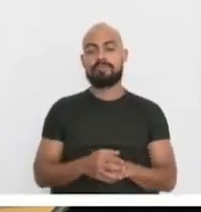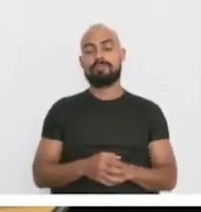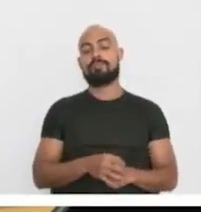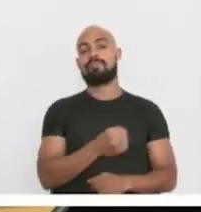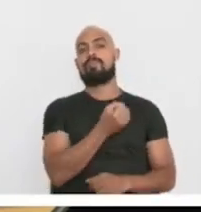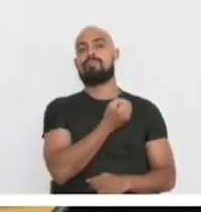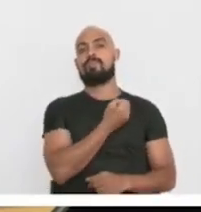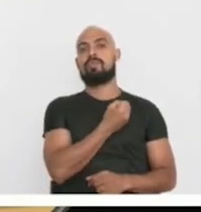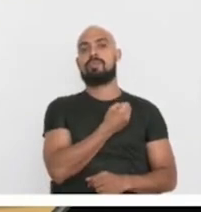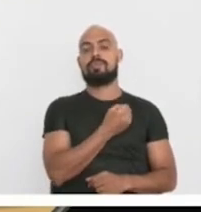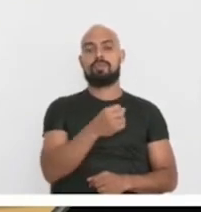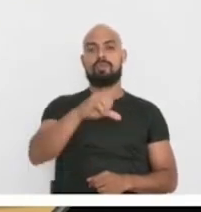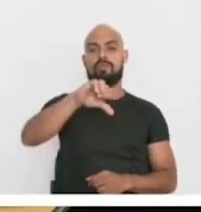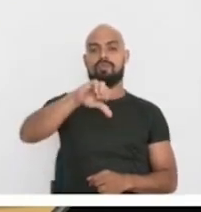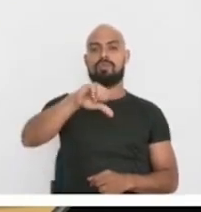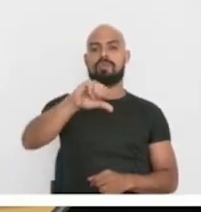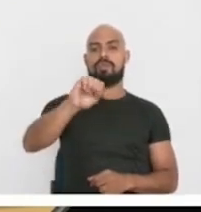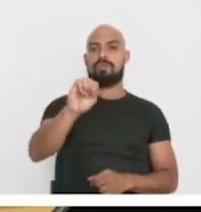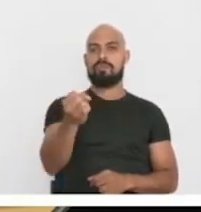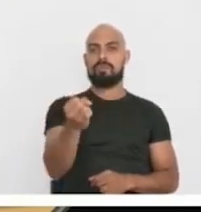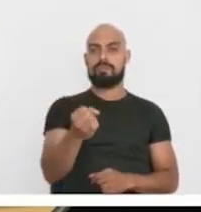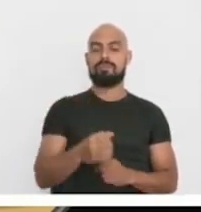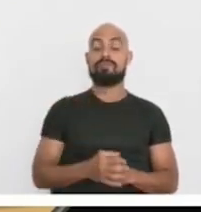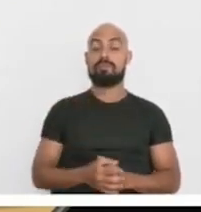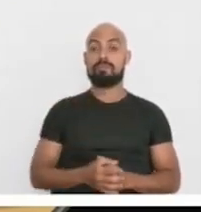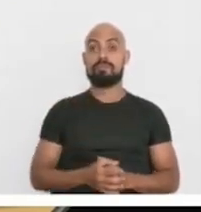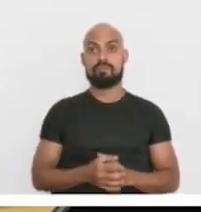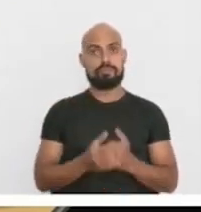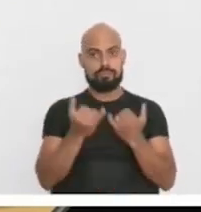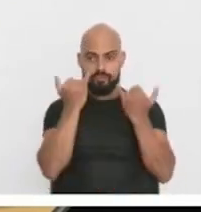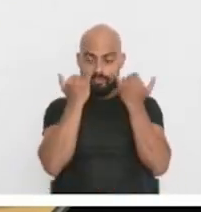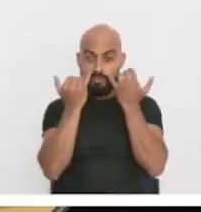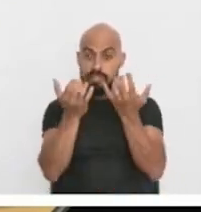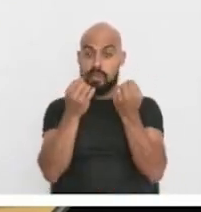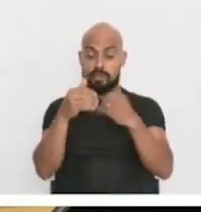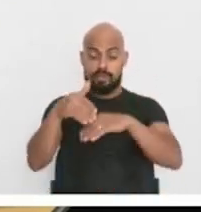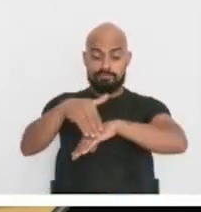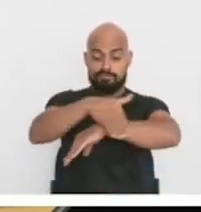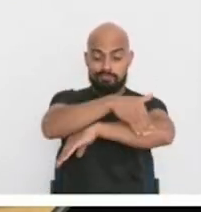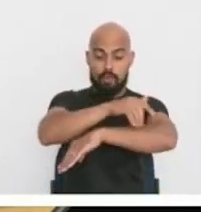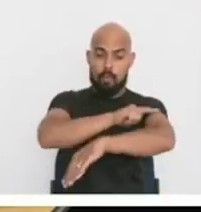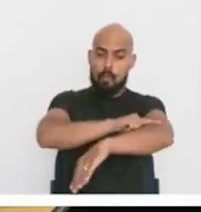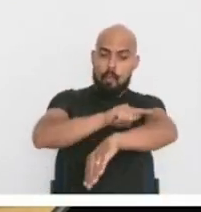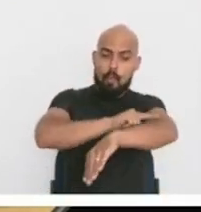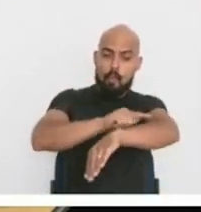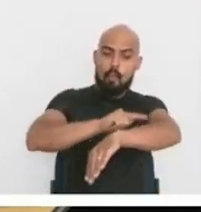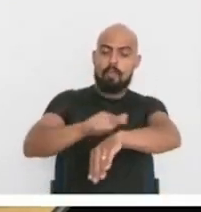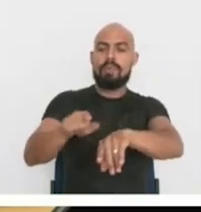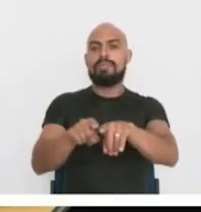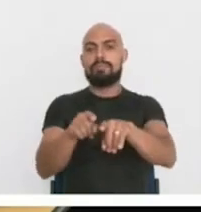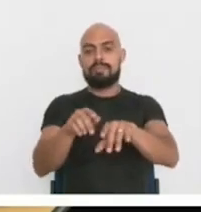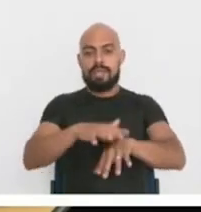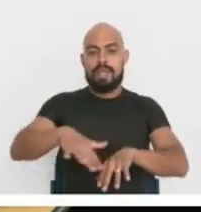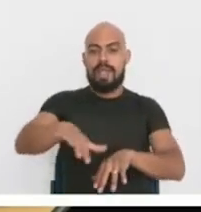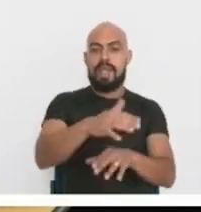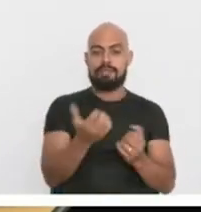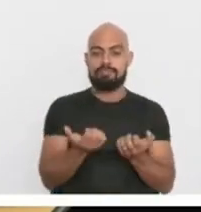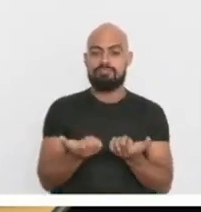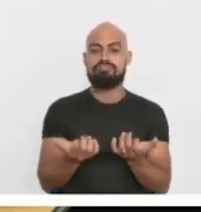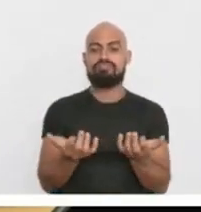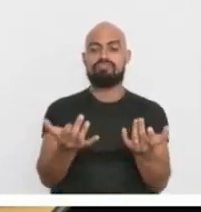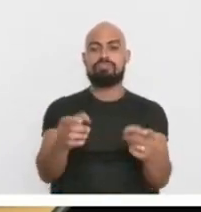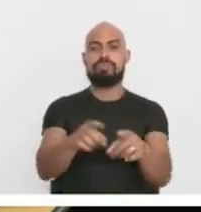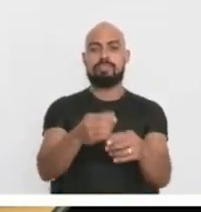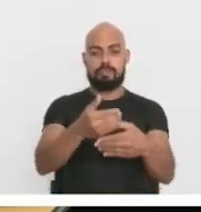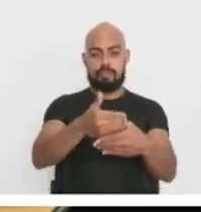98, do vereador Helder Pereira. Requer informações ao Executivo sobre a limpeza da calçada e da área verde, além da reconstituição do